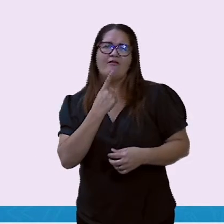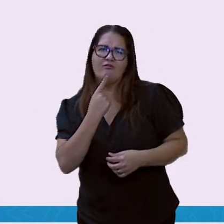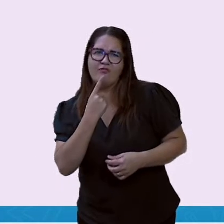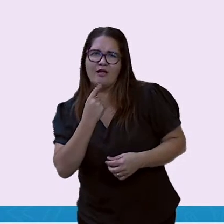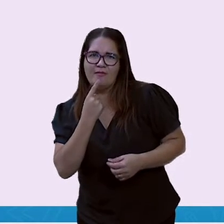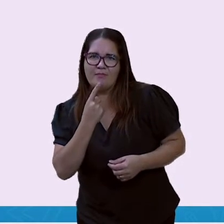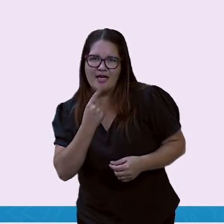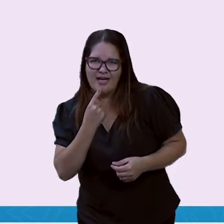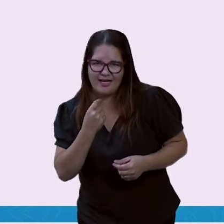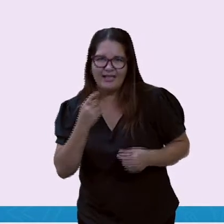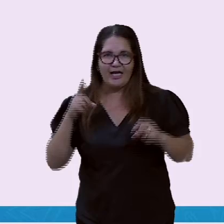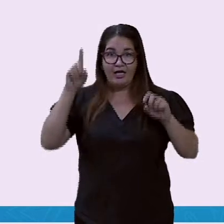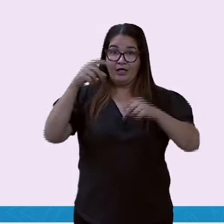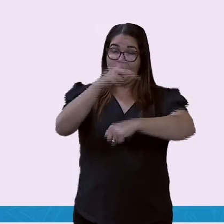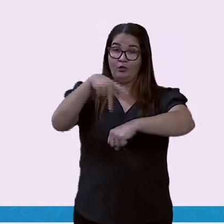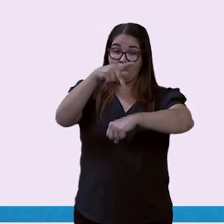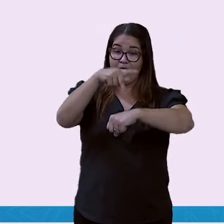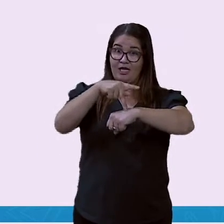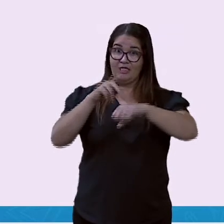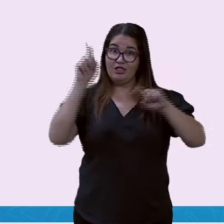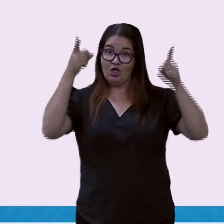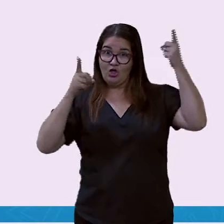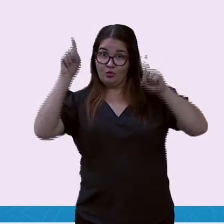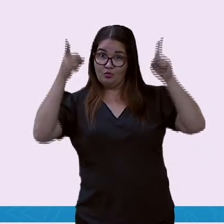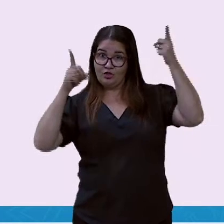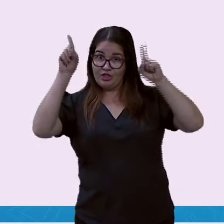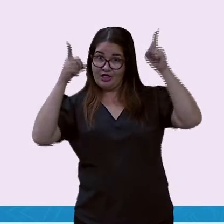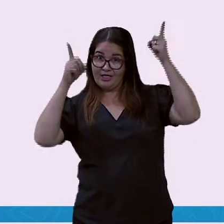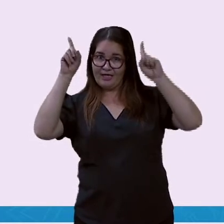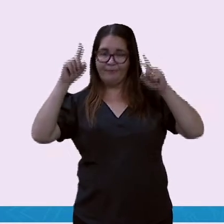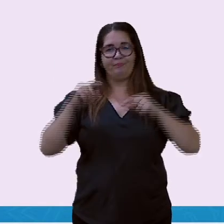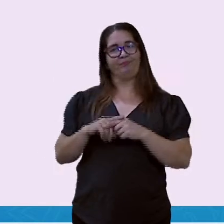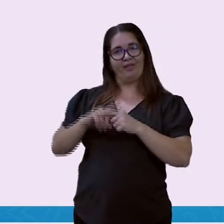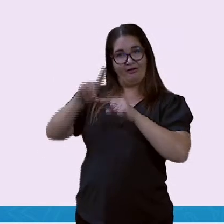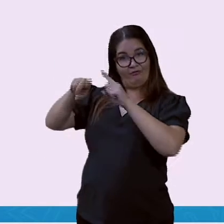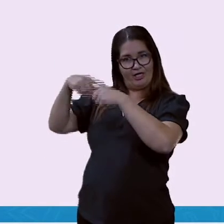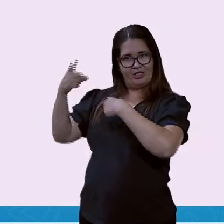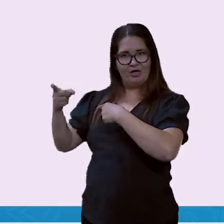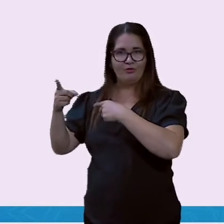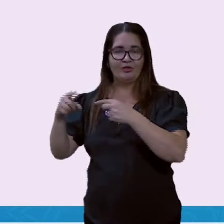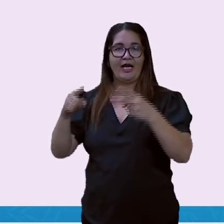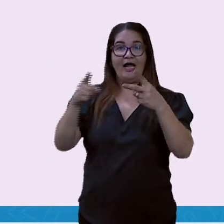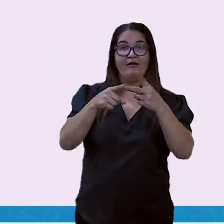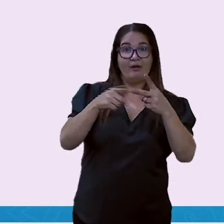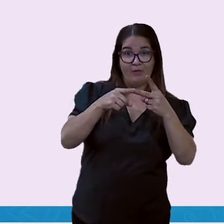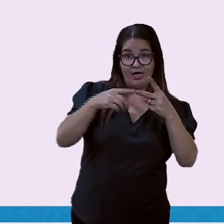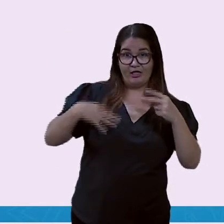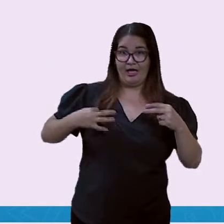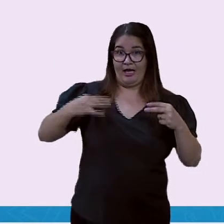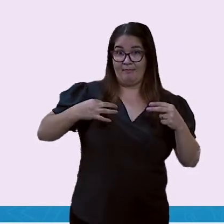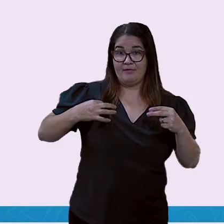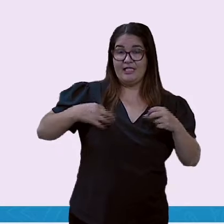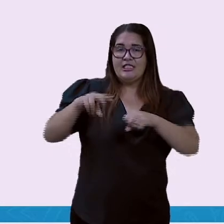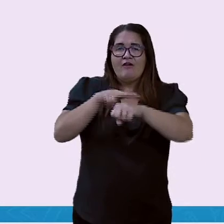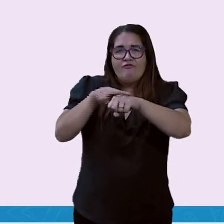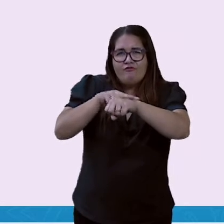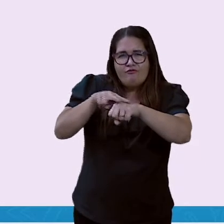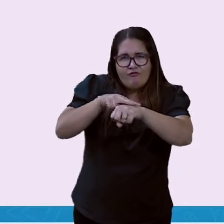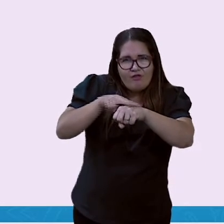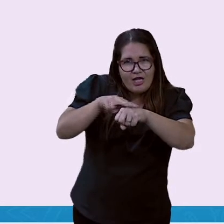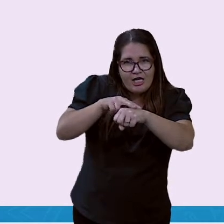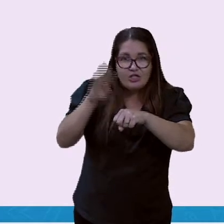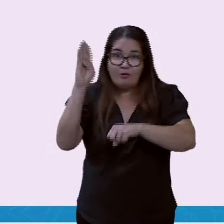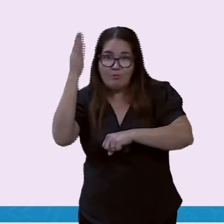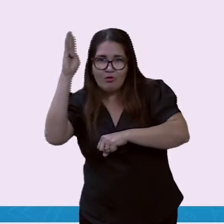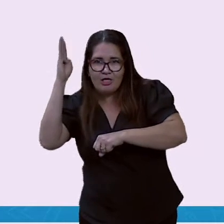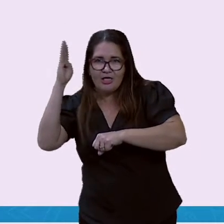ali azul e branco. A Bolívia vem com a La Verde. Uma camisa verde. Argentina,